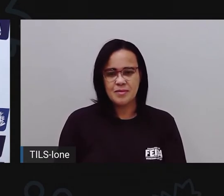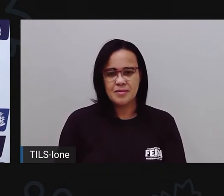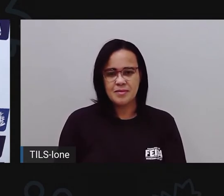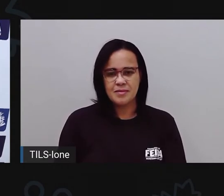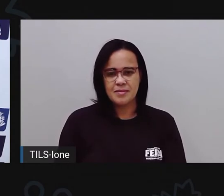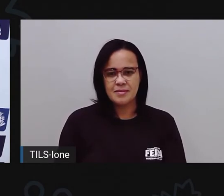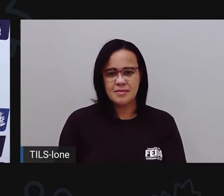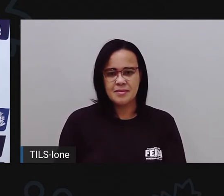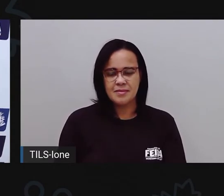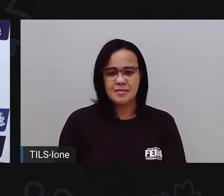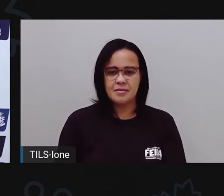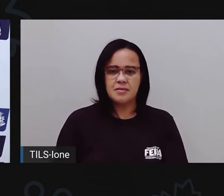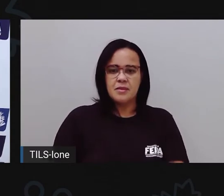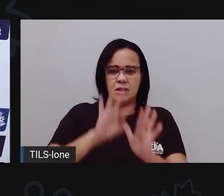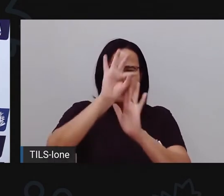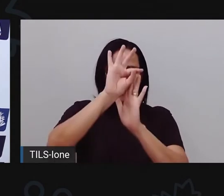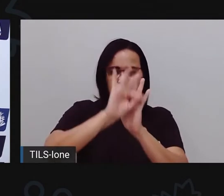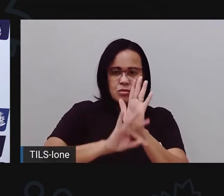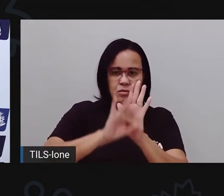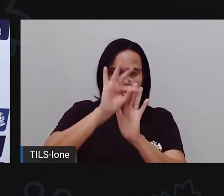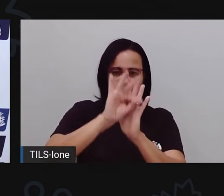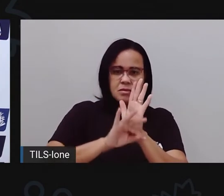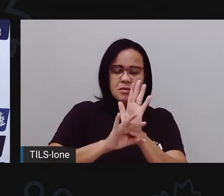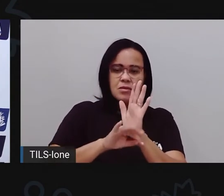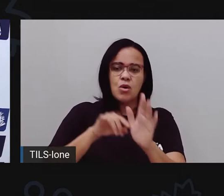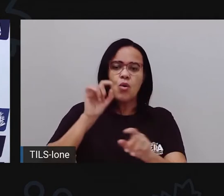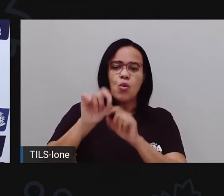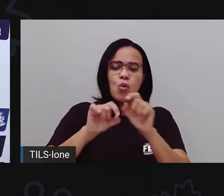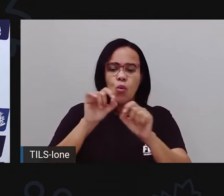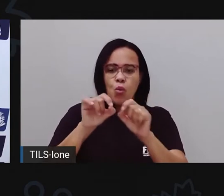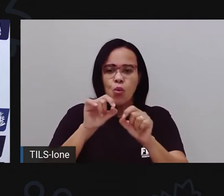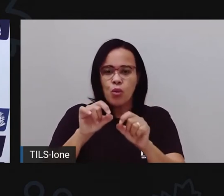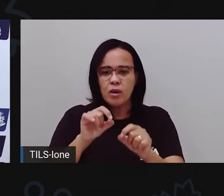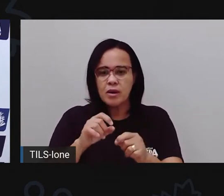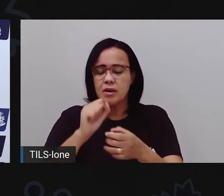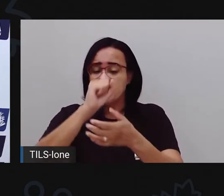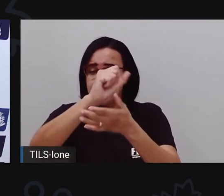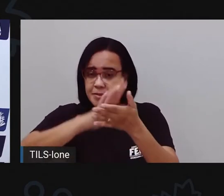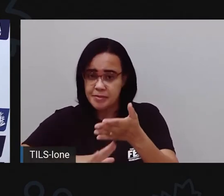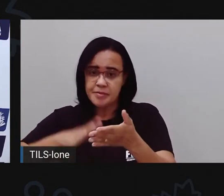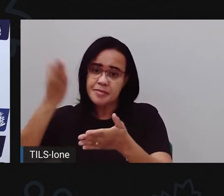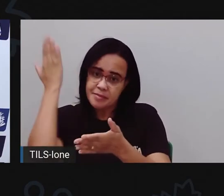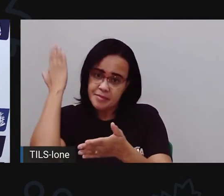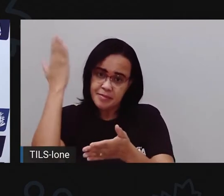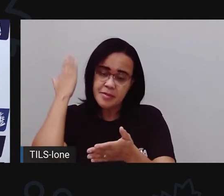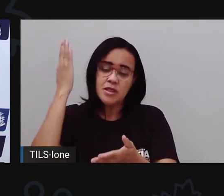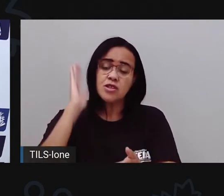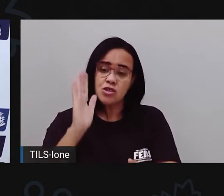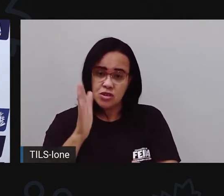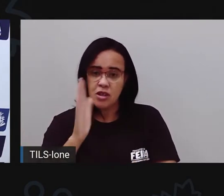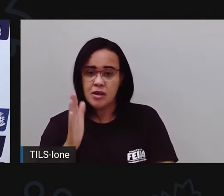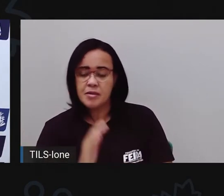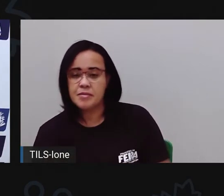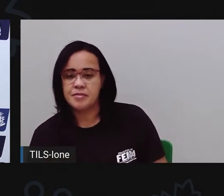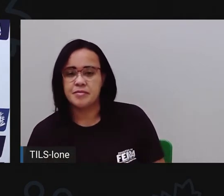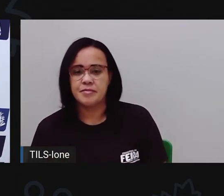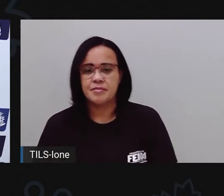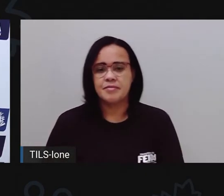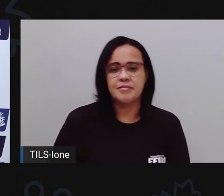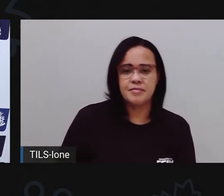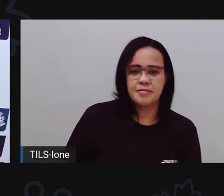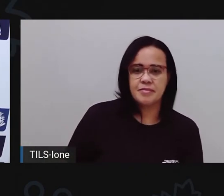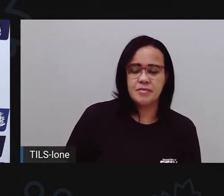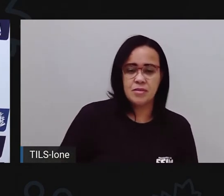Então, o texto, né? O texto lacunado, vocês lembram? A gente já fez aqui uma atividade parecida, né? Que é... O